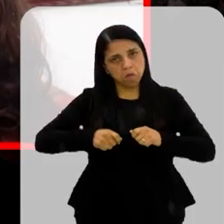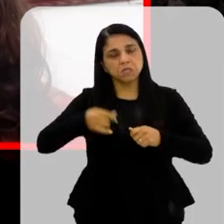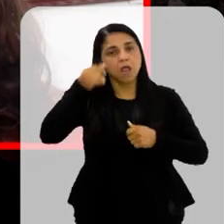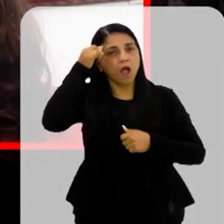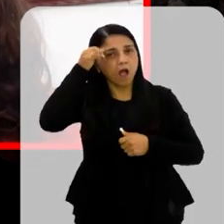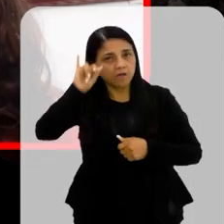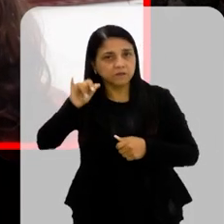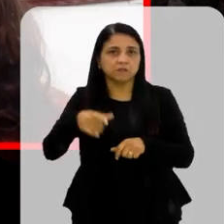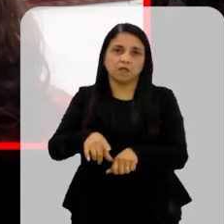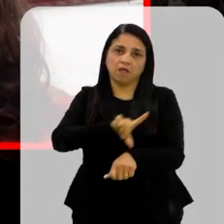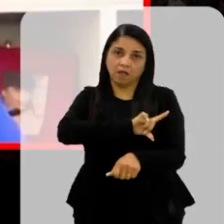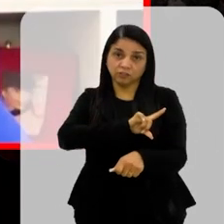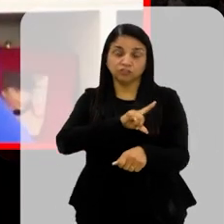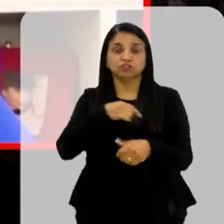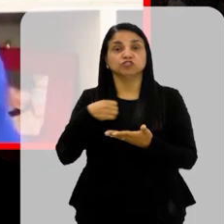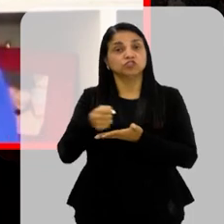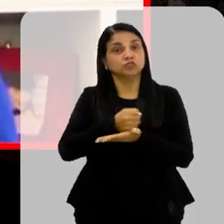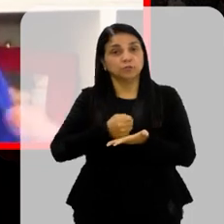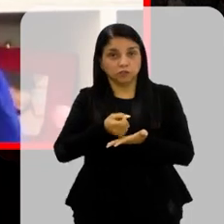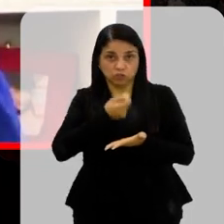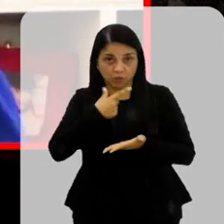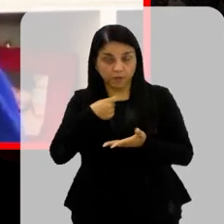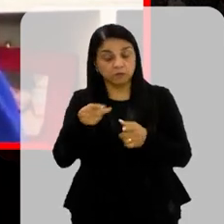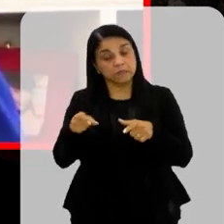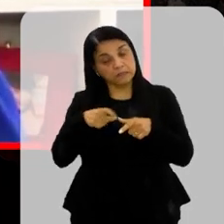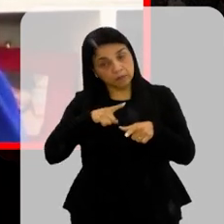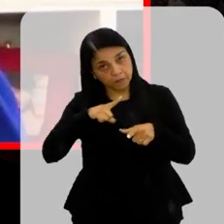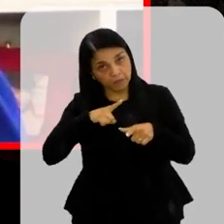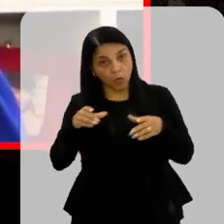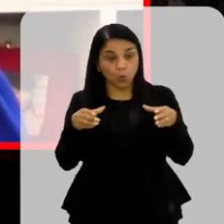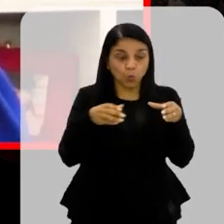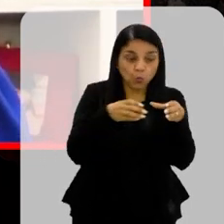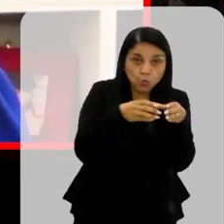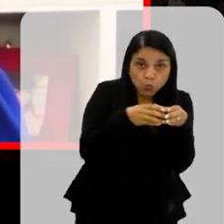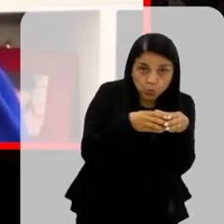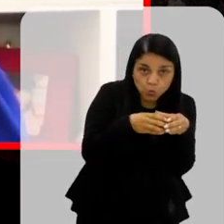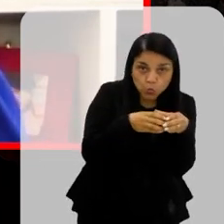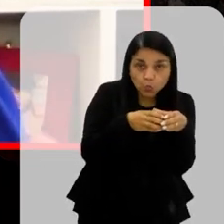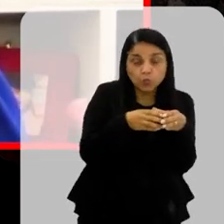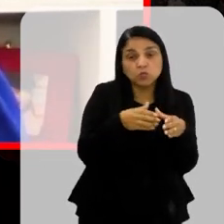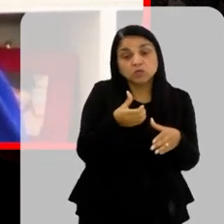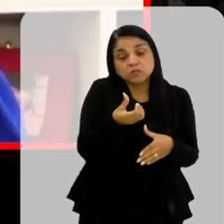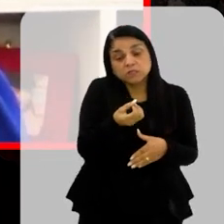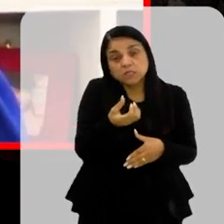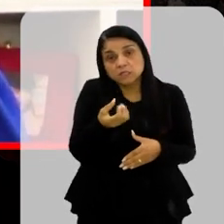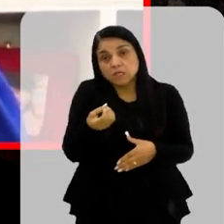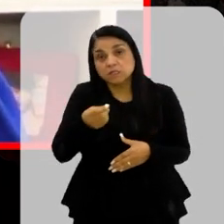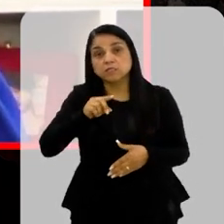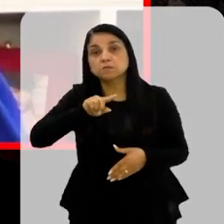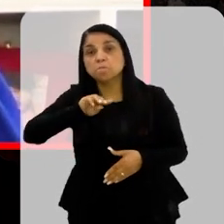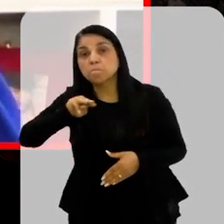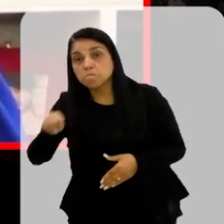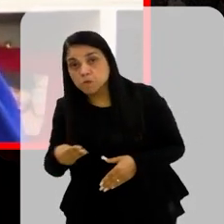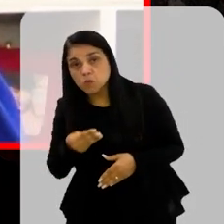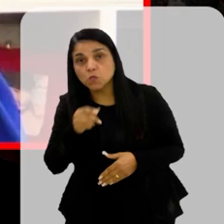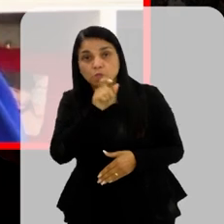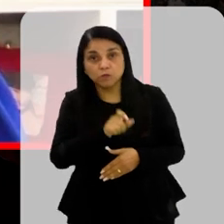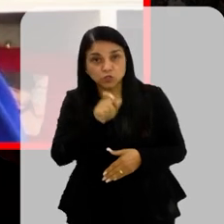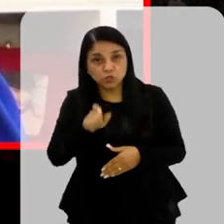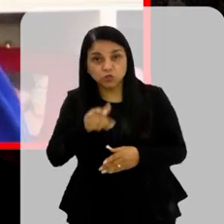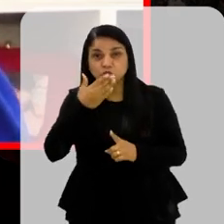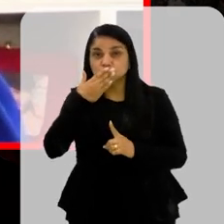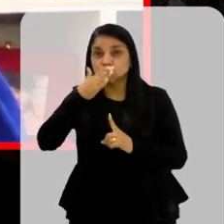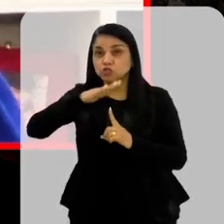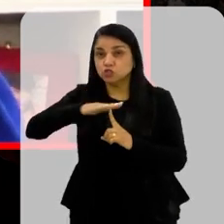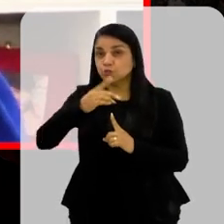estilo de vida e medicação E a gente tem um grupo ali menor Em torno de 600 mil pessoas Que é o diabetes tipo